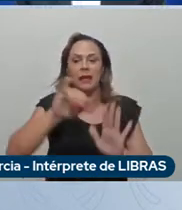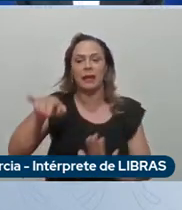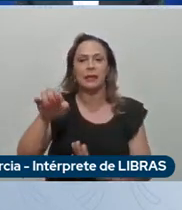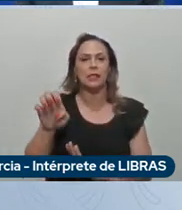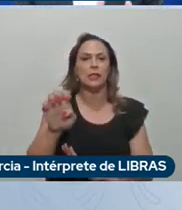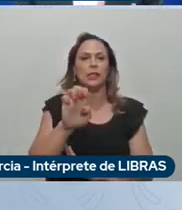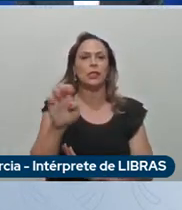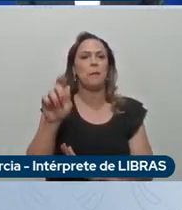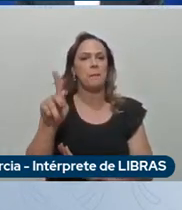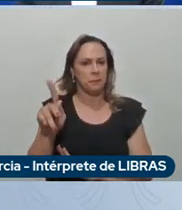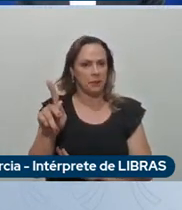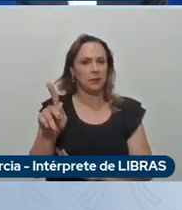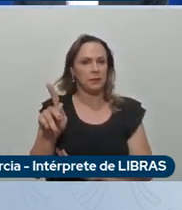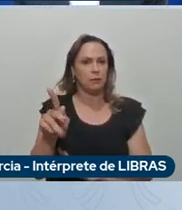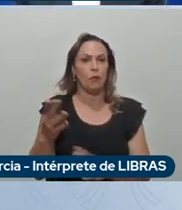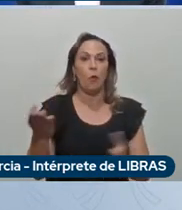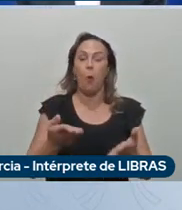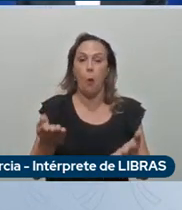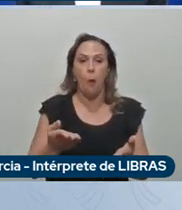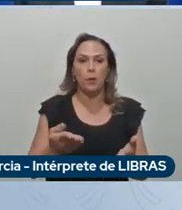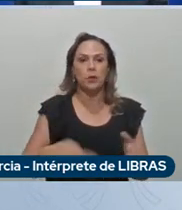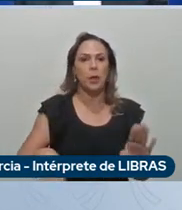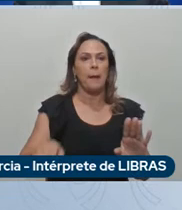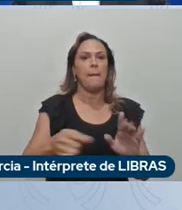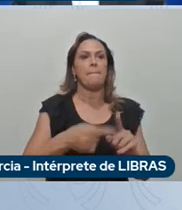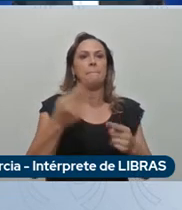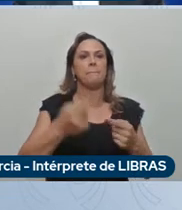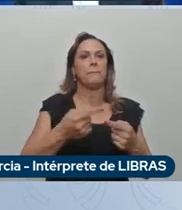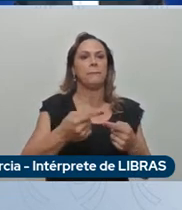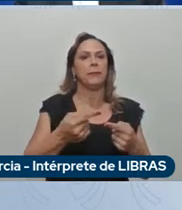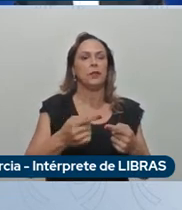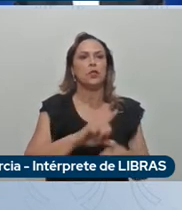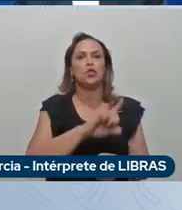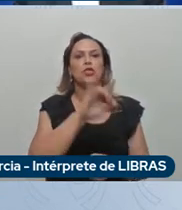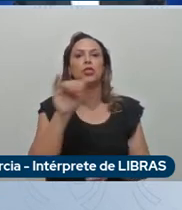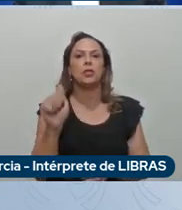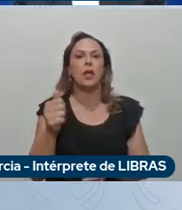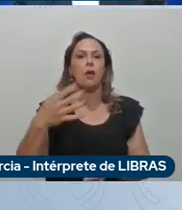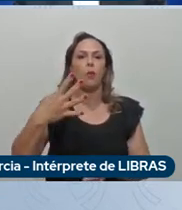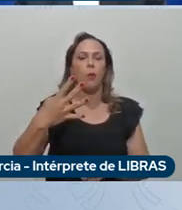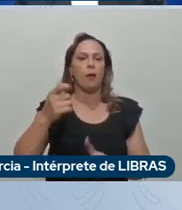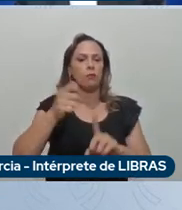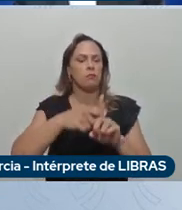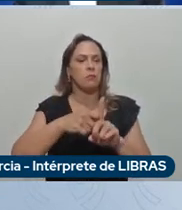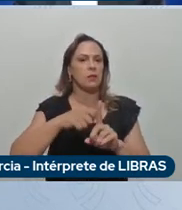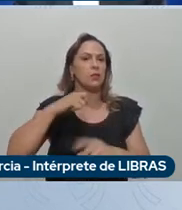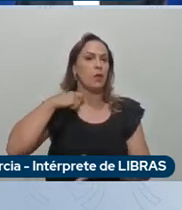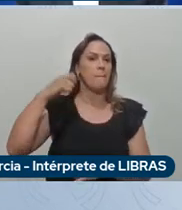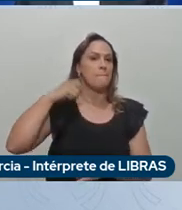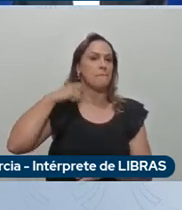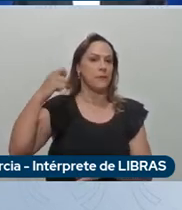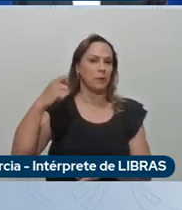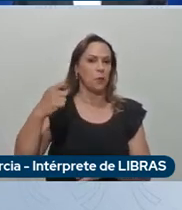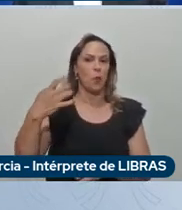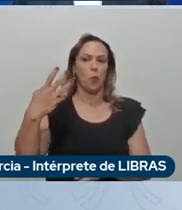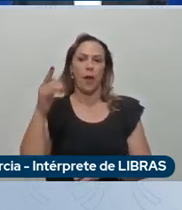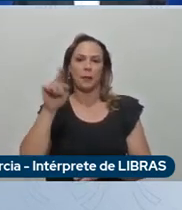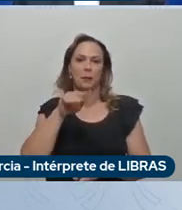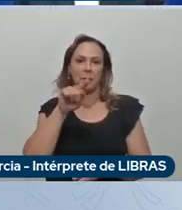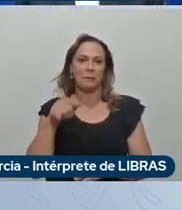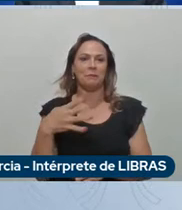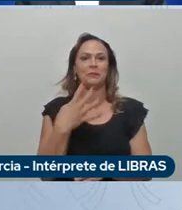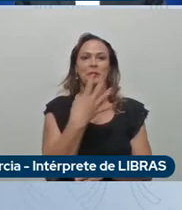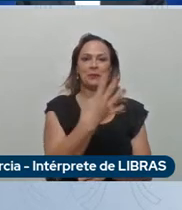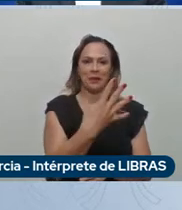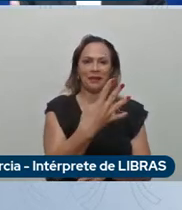Hoje é o 4 do 4, o 4 de abril, então, para nós é o dia 4x4, a Jeep é a rainha